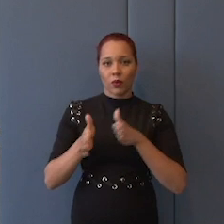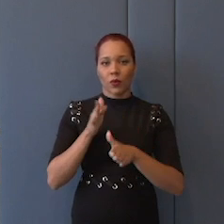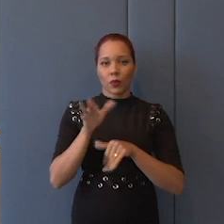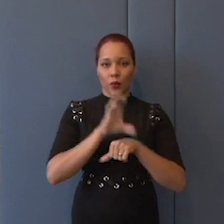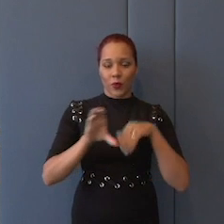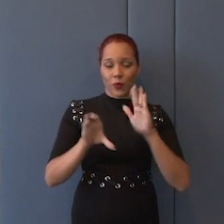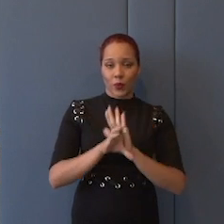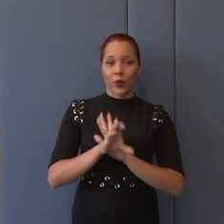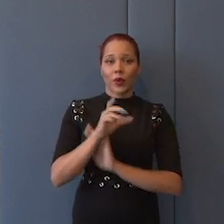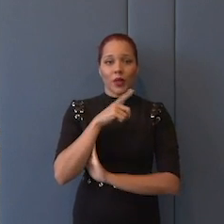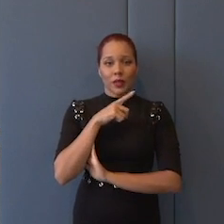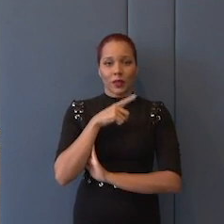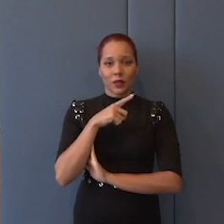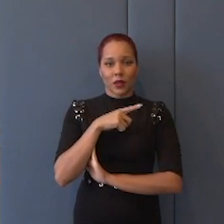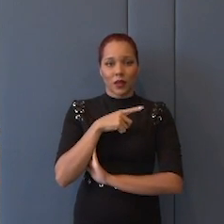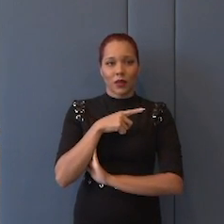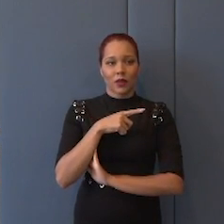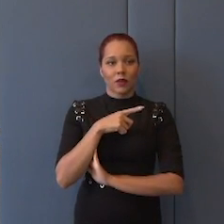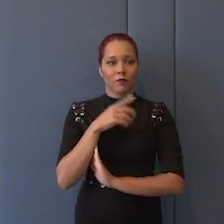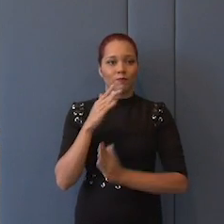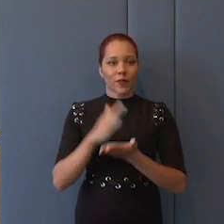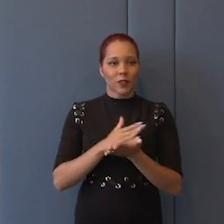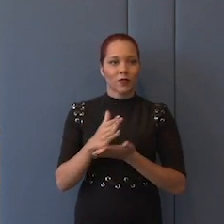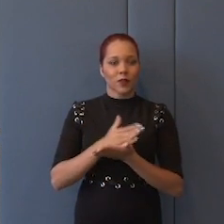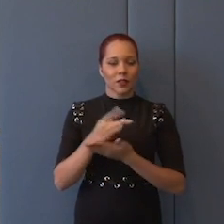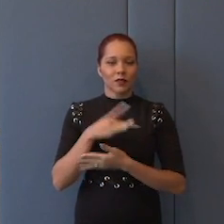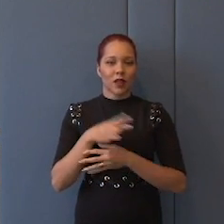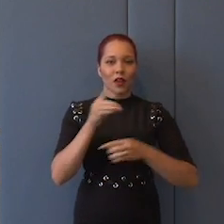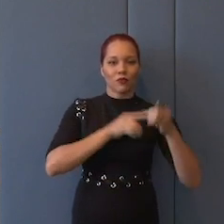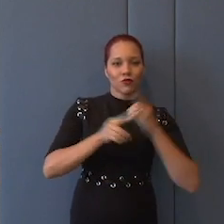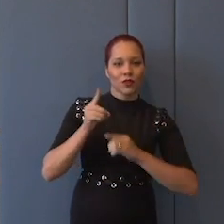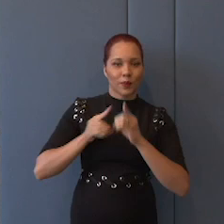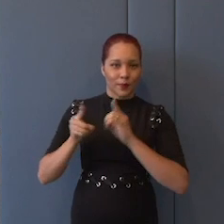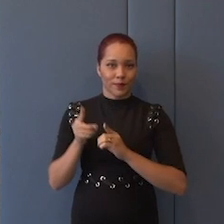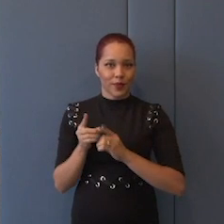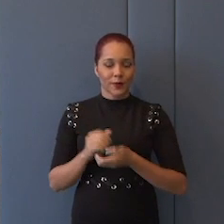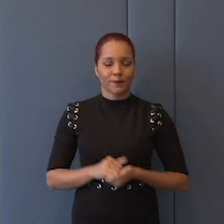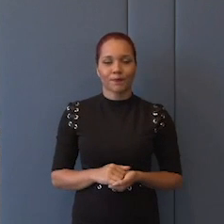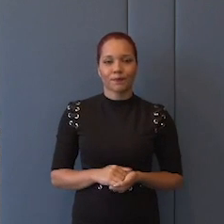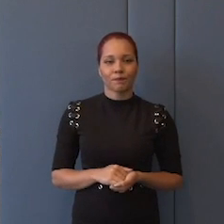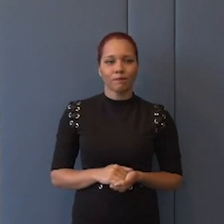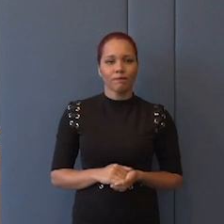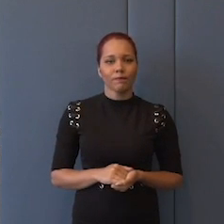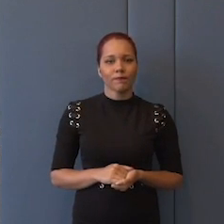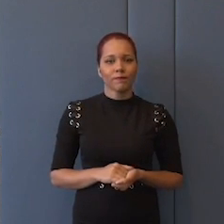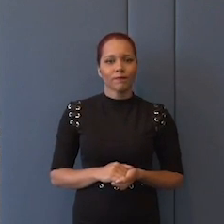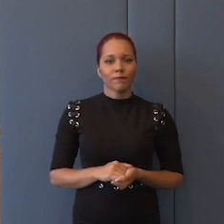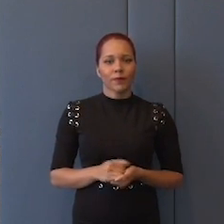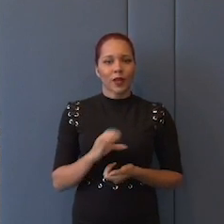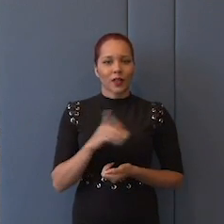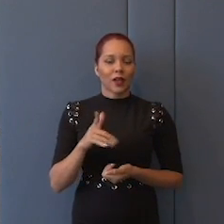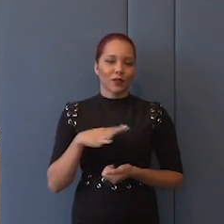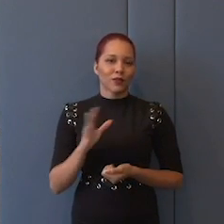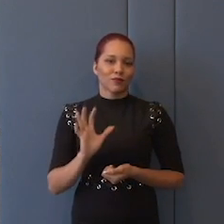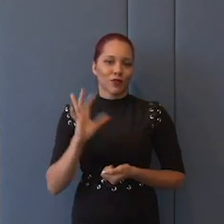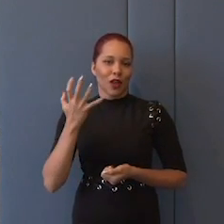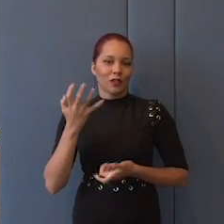esse... Às vezes, que gera o dinamismo e permite. É claro que, num caso limite,